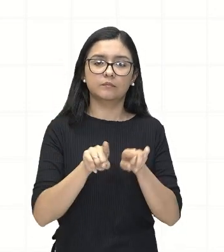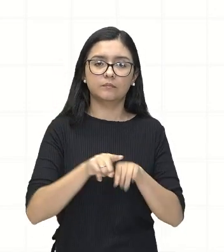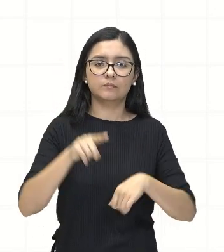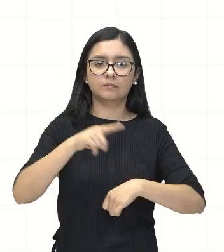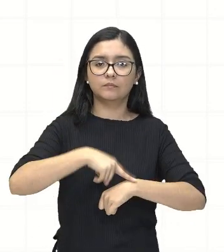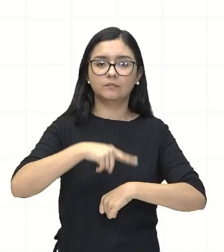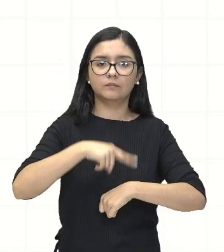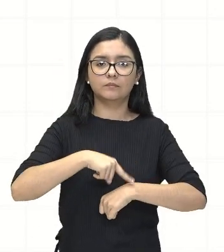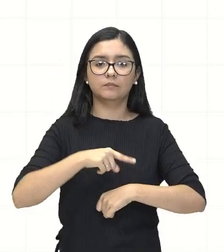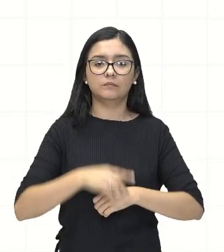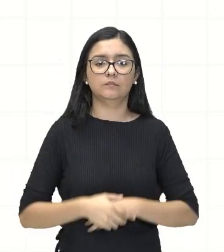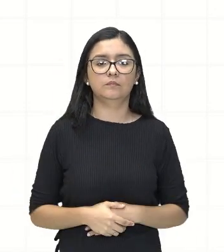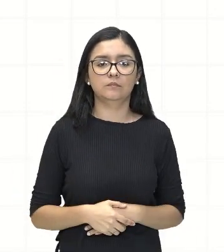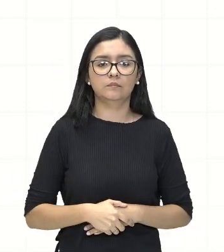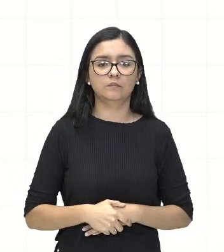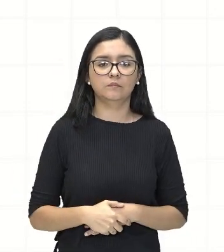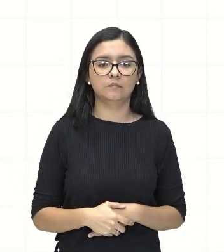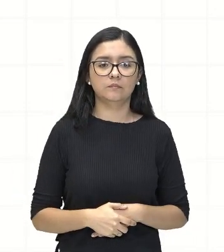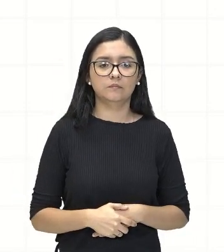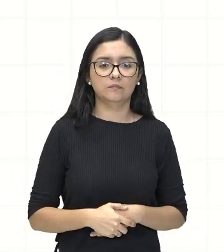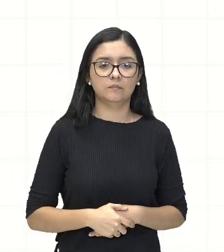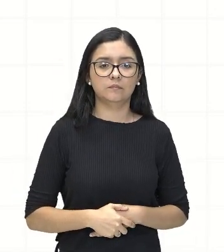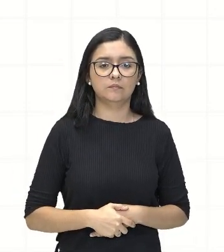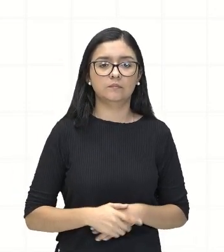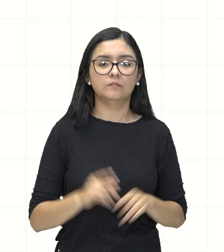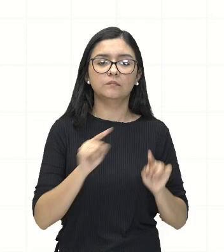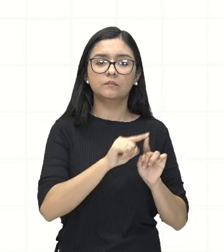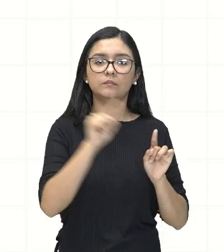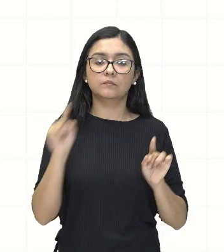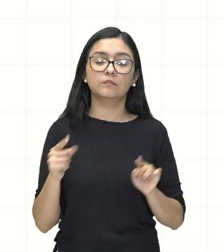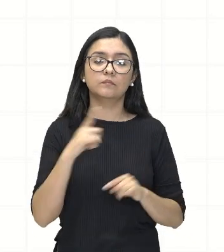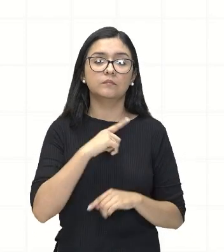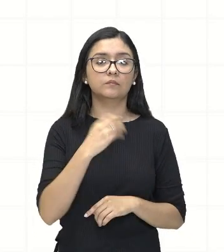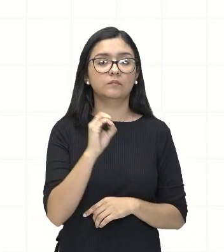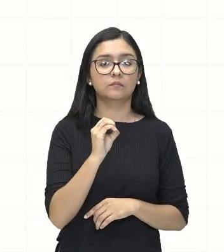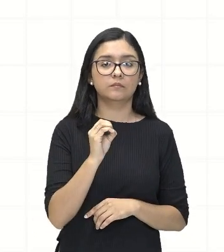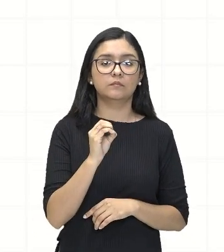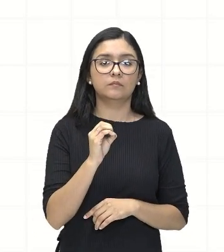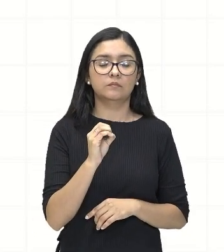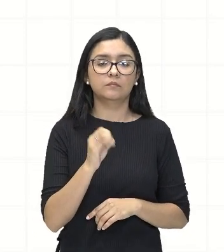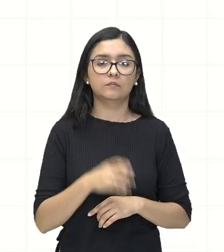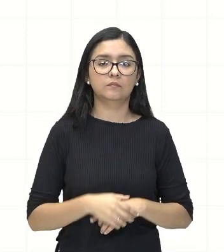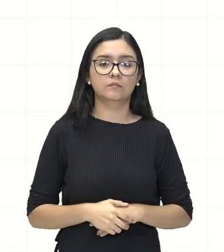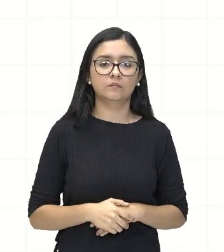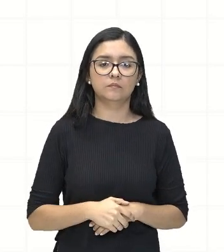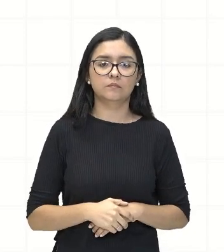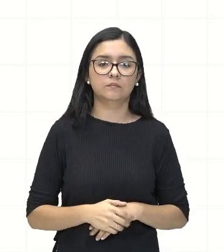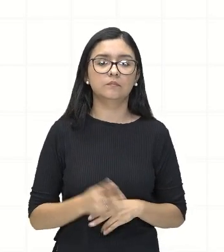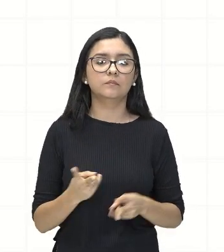Ó, ele vai ser 0 quando ele sair e quando ele voltar, né, ó,